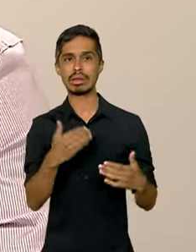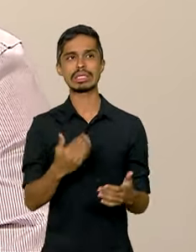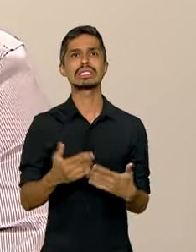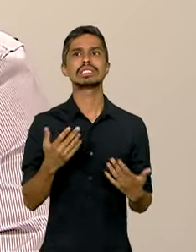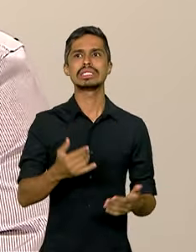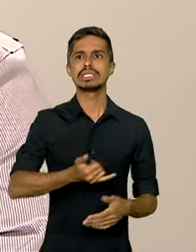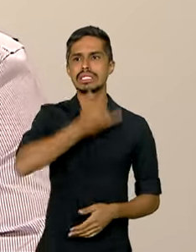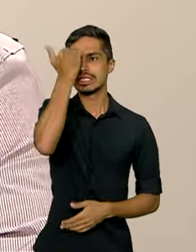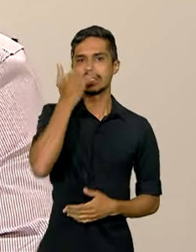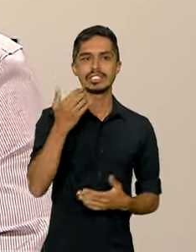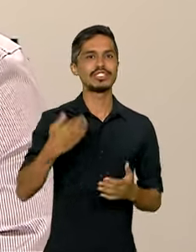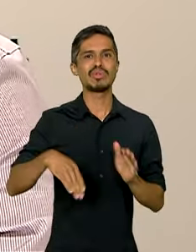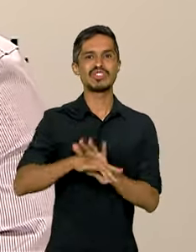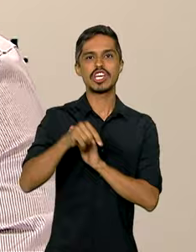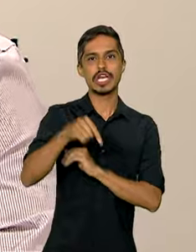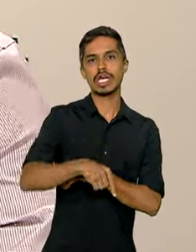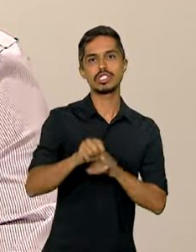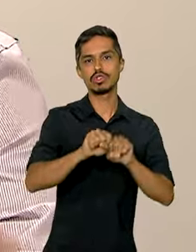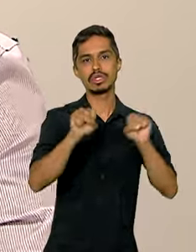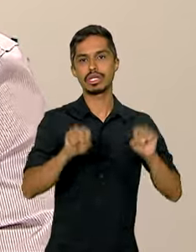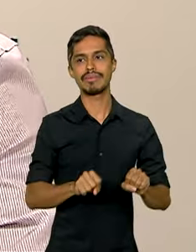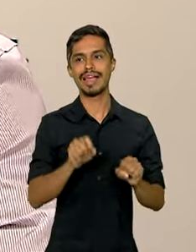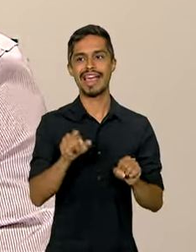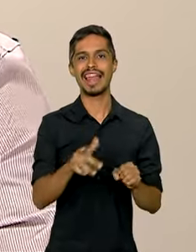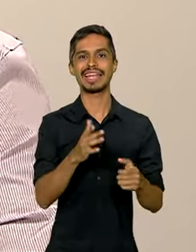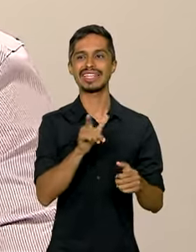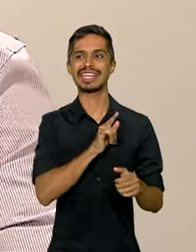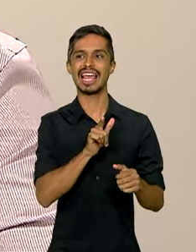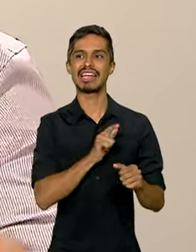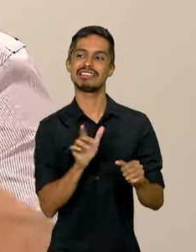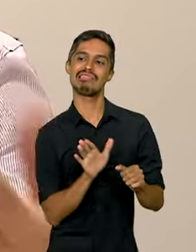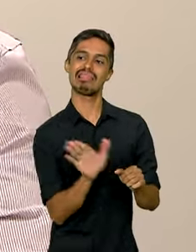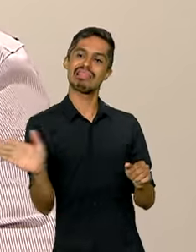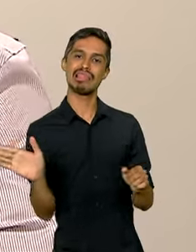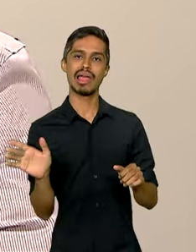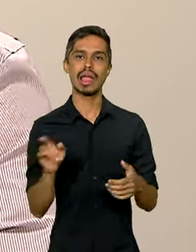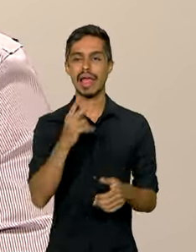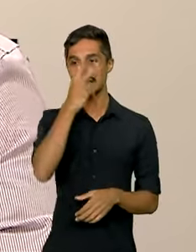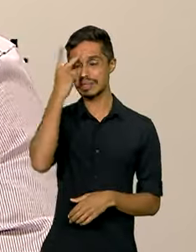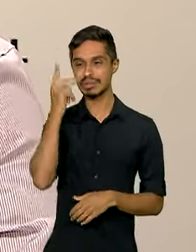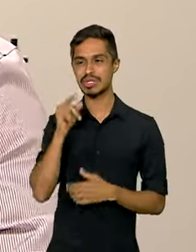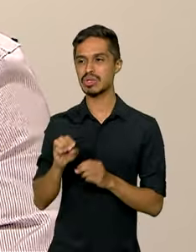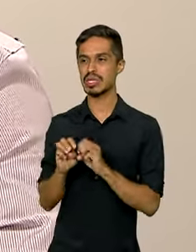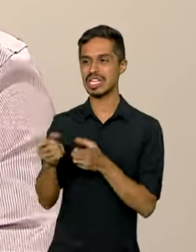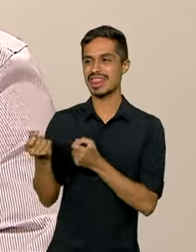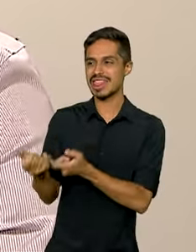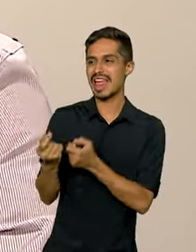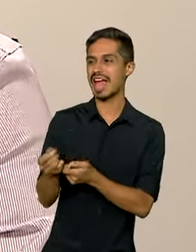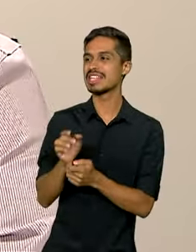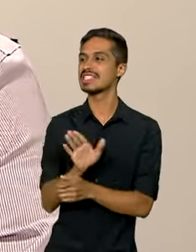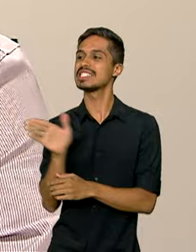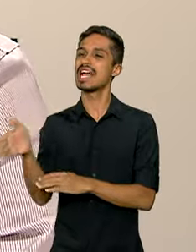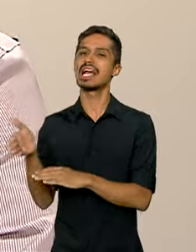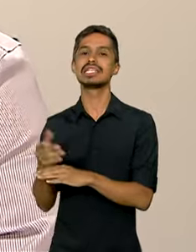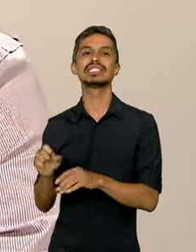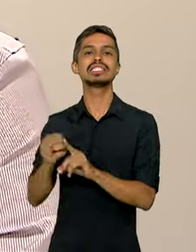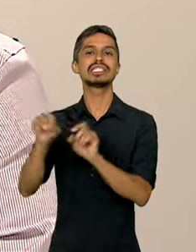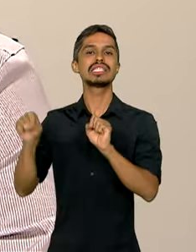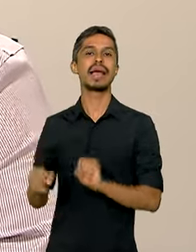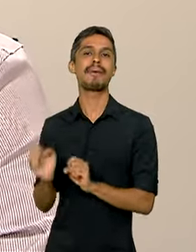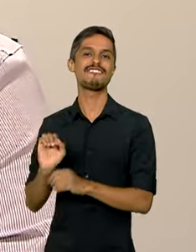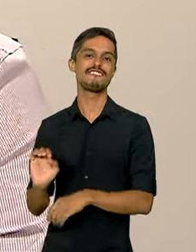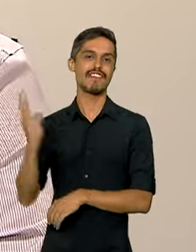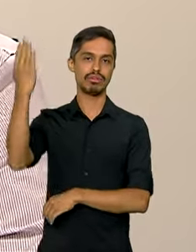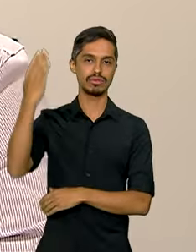elas não chegam aqui no sistema. Elas são desviadas, elas são capturadas para acessar páginas falsas, sistemas falsos. Então, a